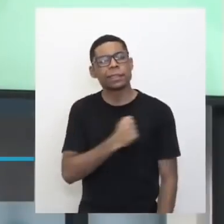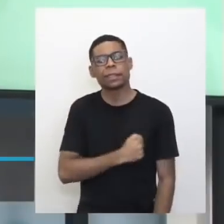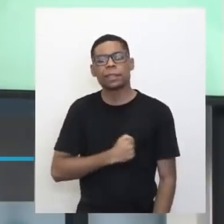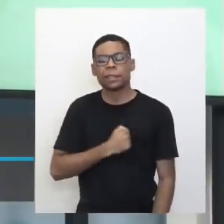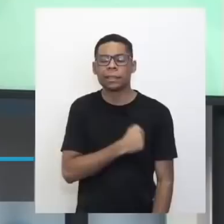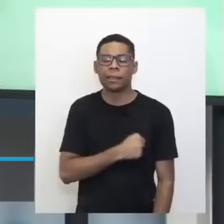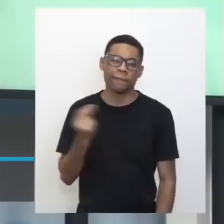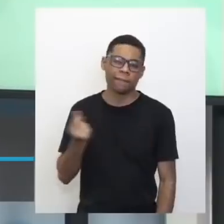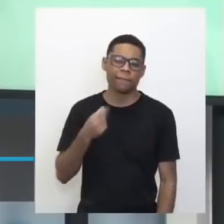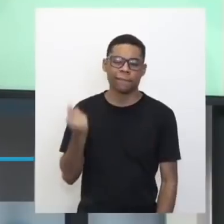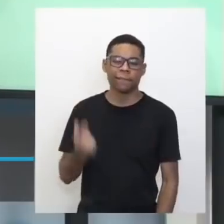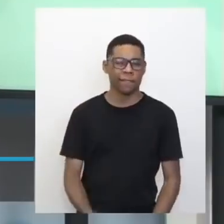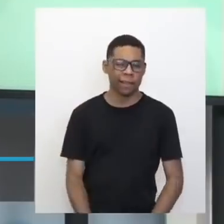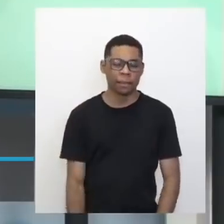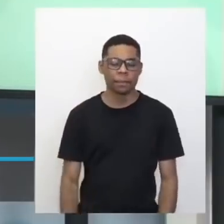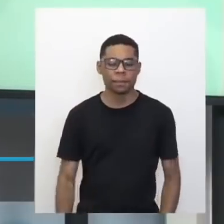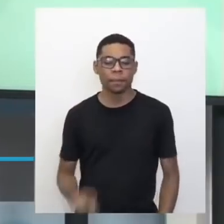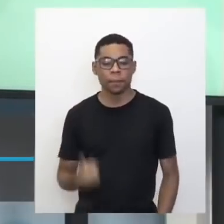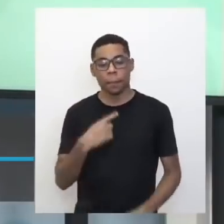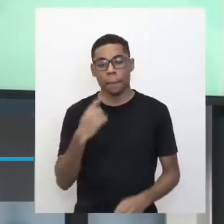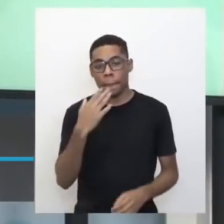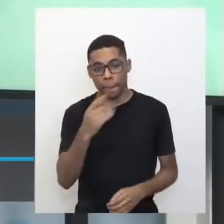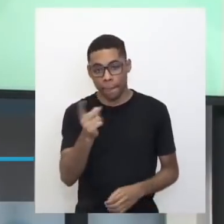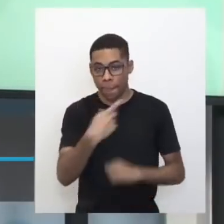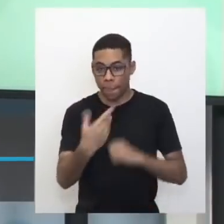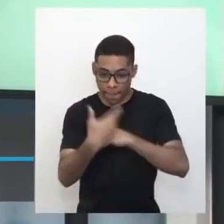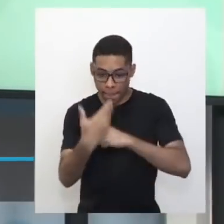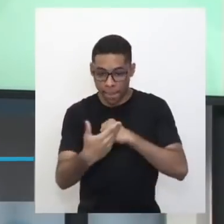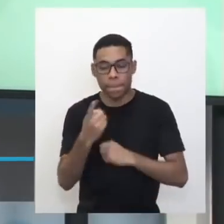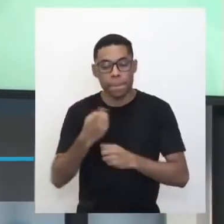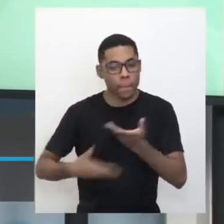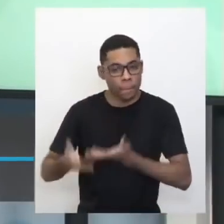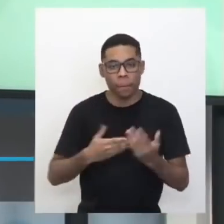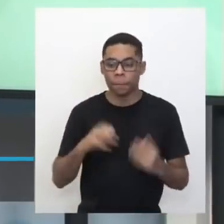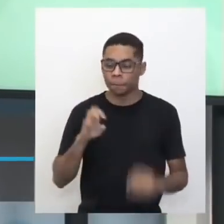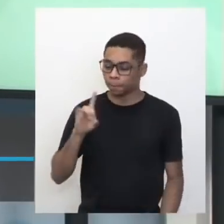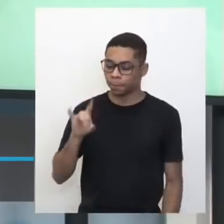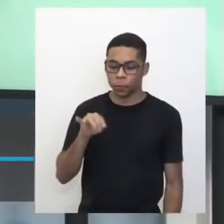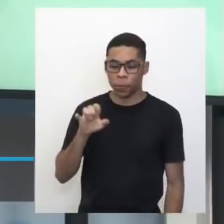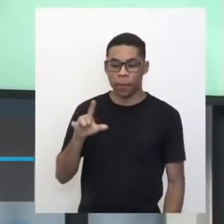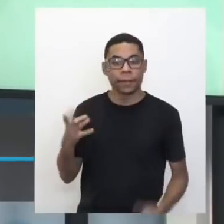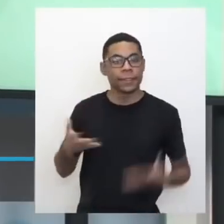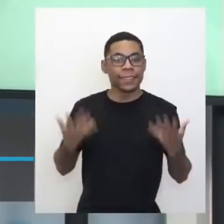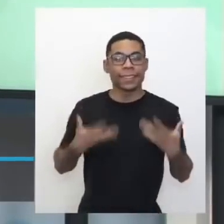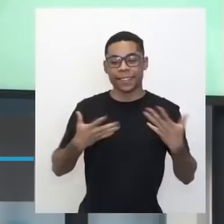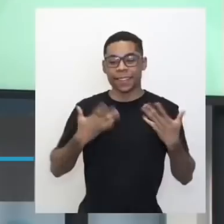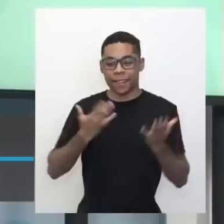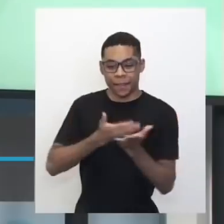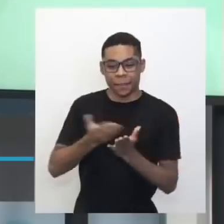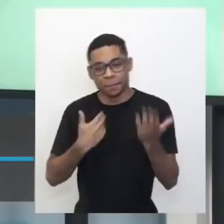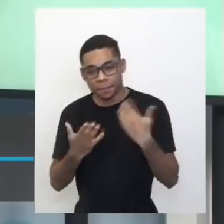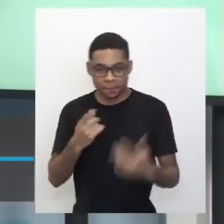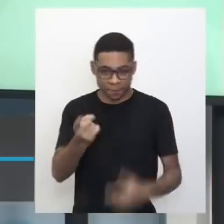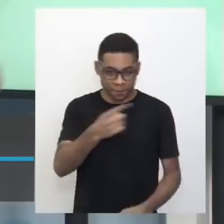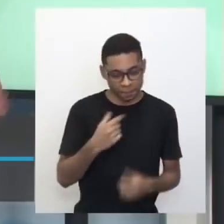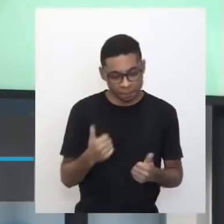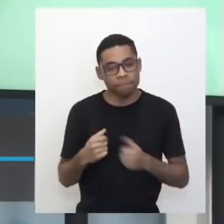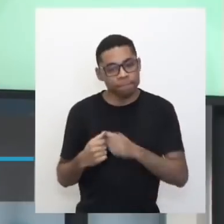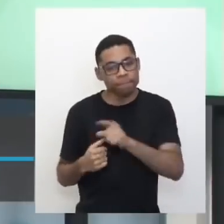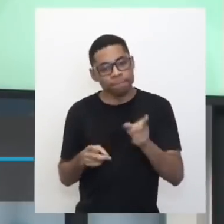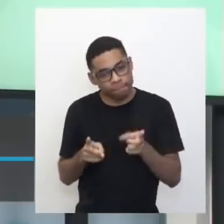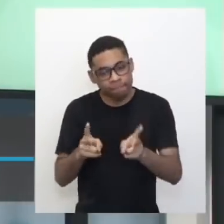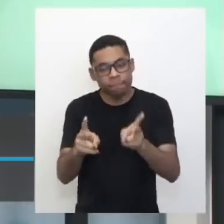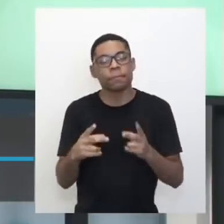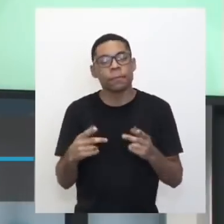pedindo a participação de vocês aí, a interação, Edel está aqui agitado para já conversar com vocês e tal, e a gente tocar esse